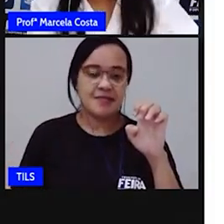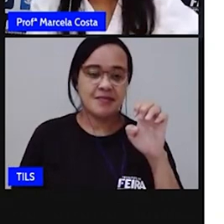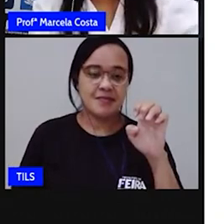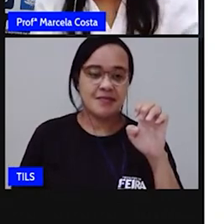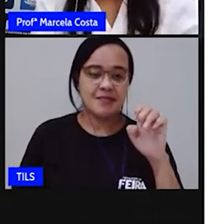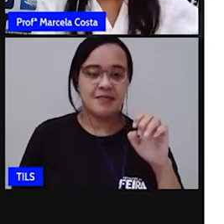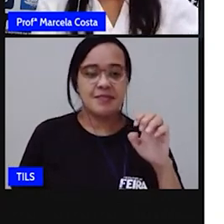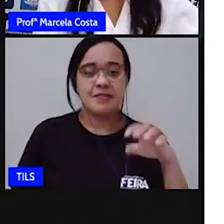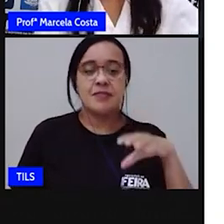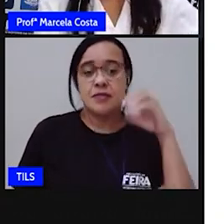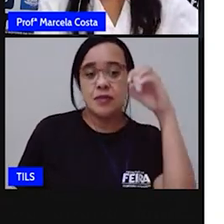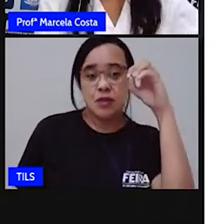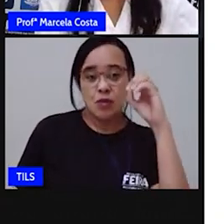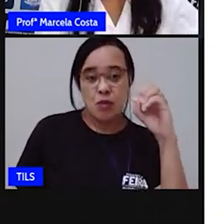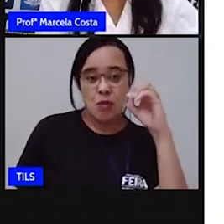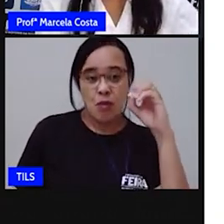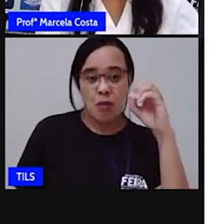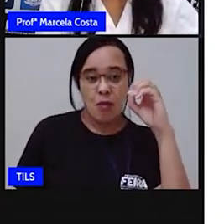Diga aí pra Yoni.